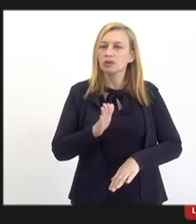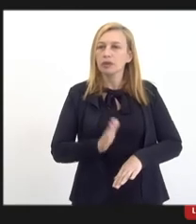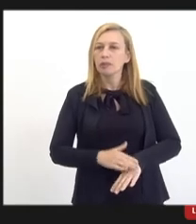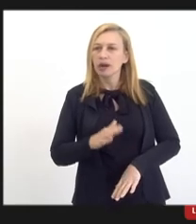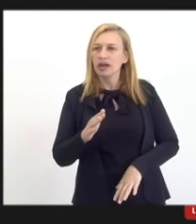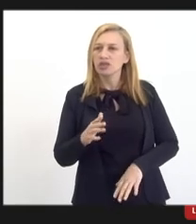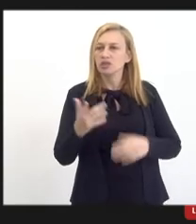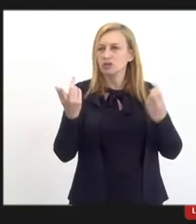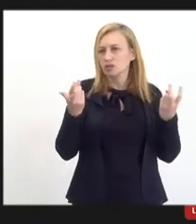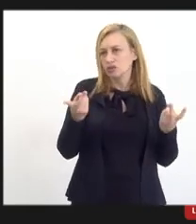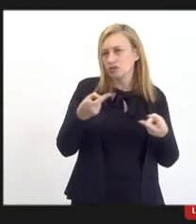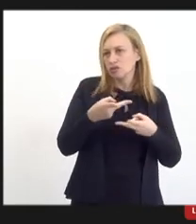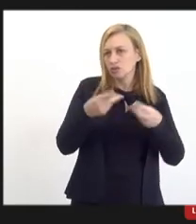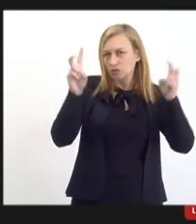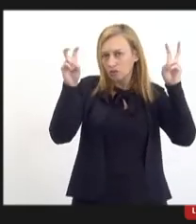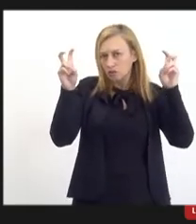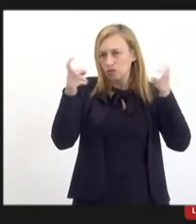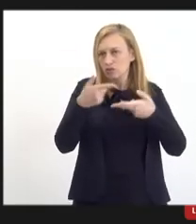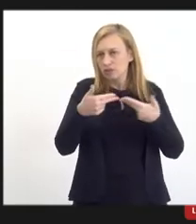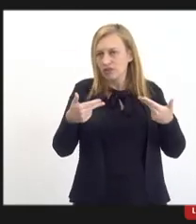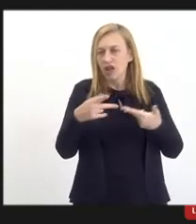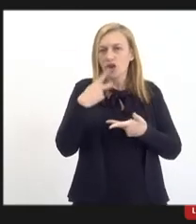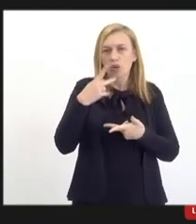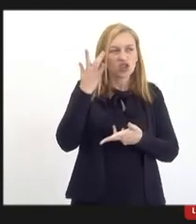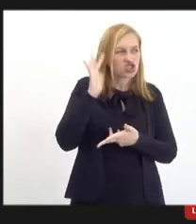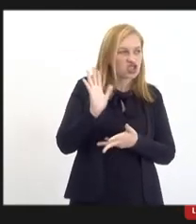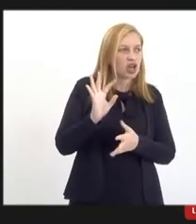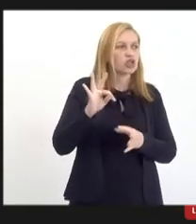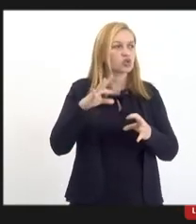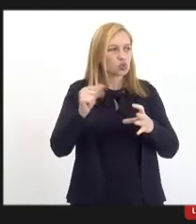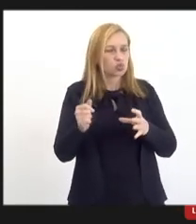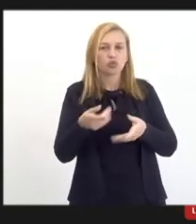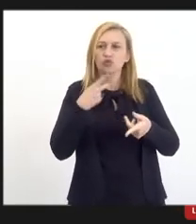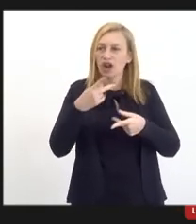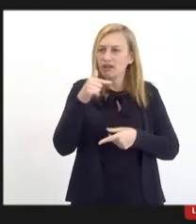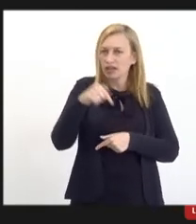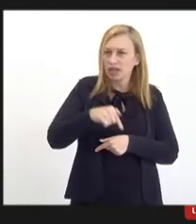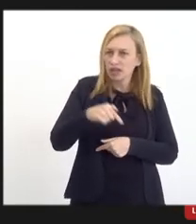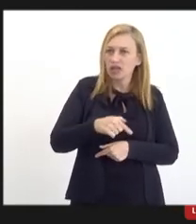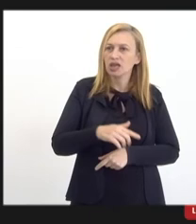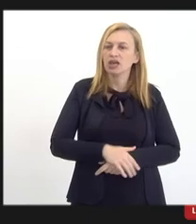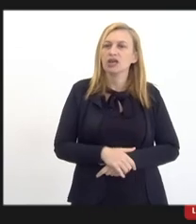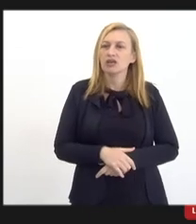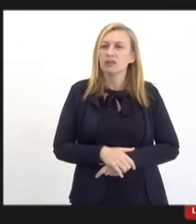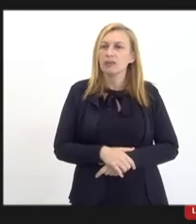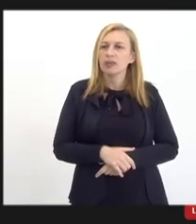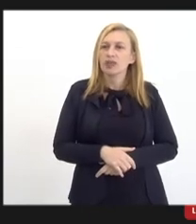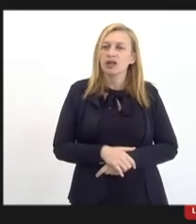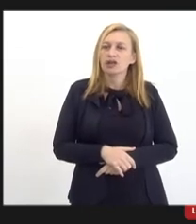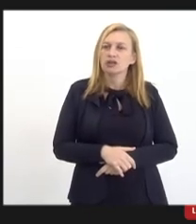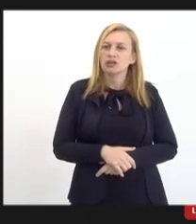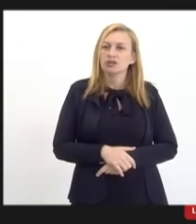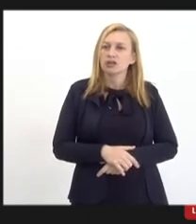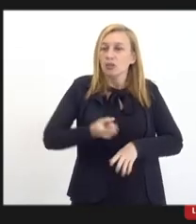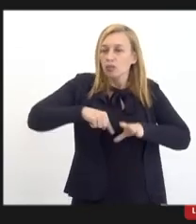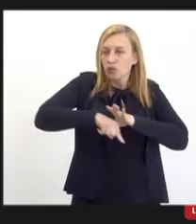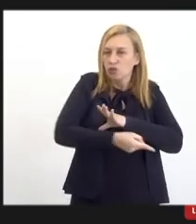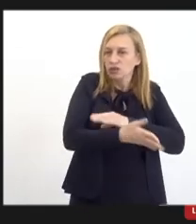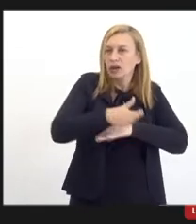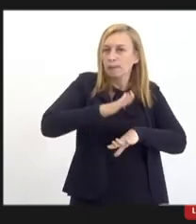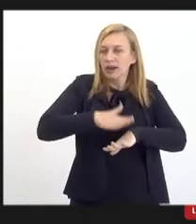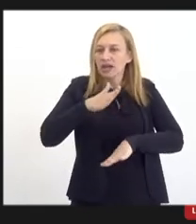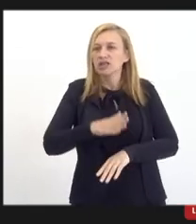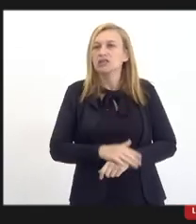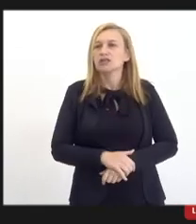ponto. Eu acho que essas questões que já foram colocadas vale aqui aprofundar